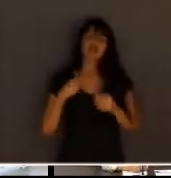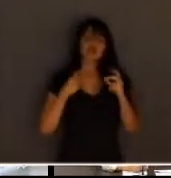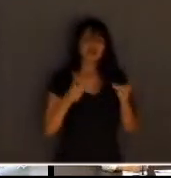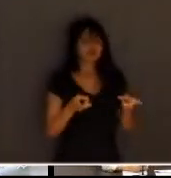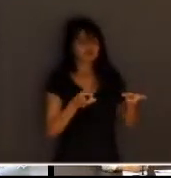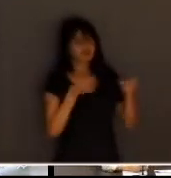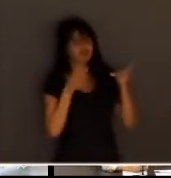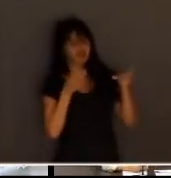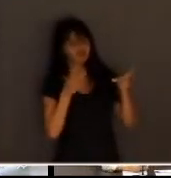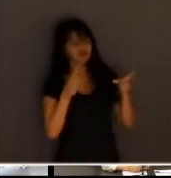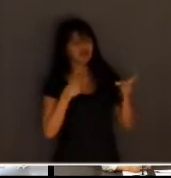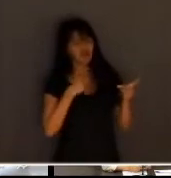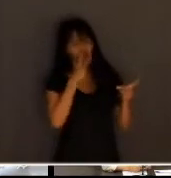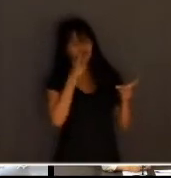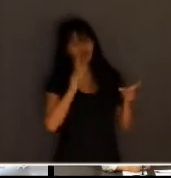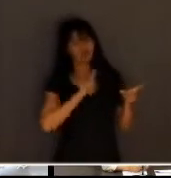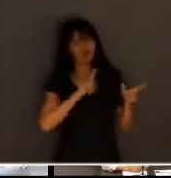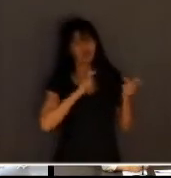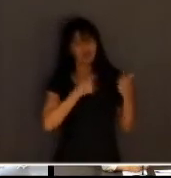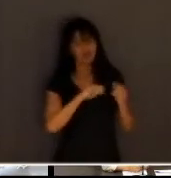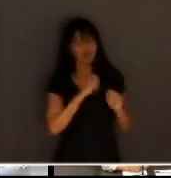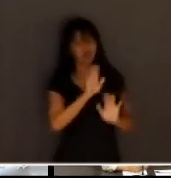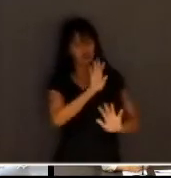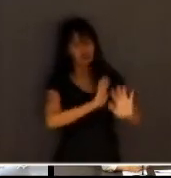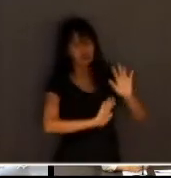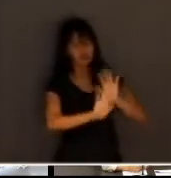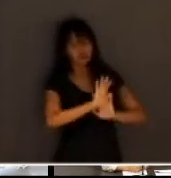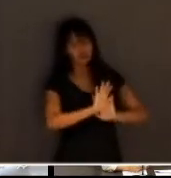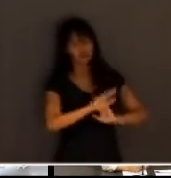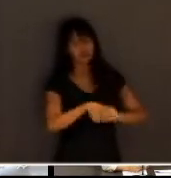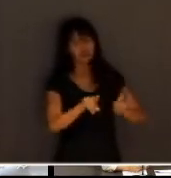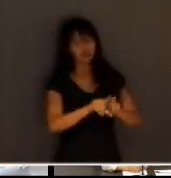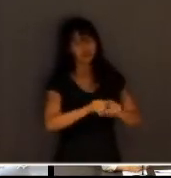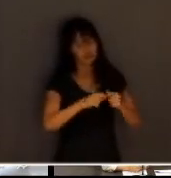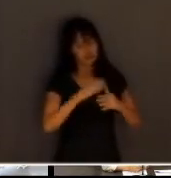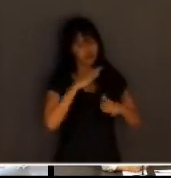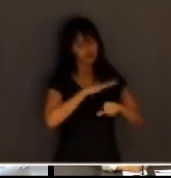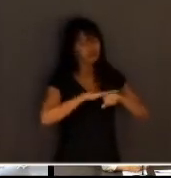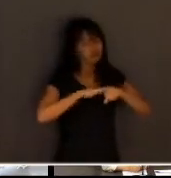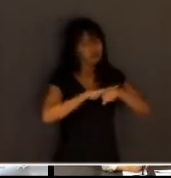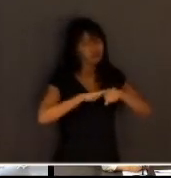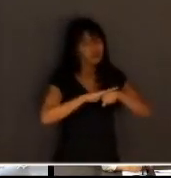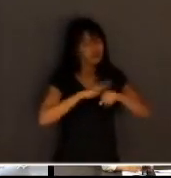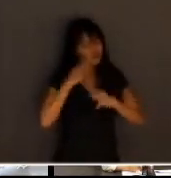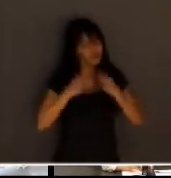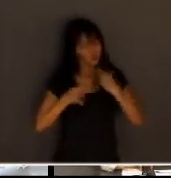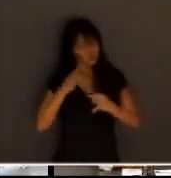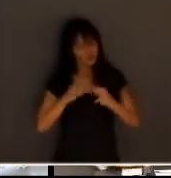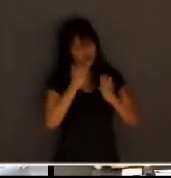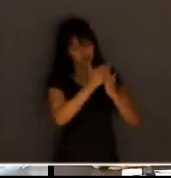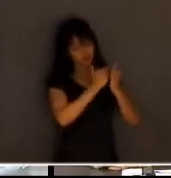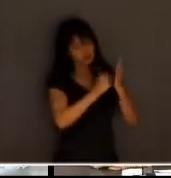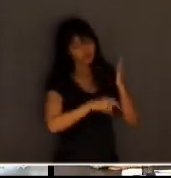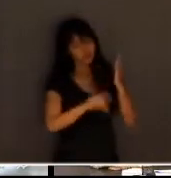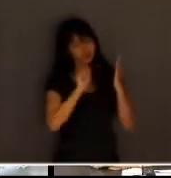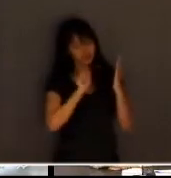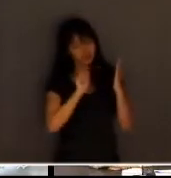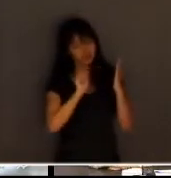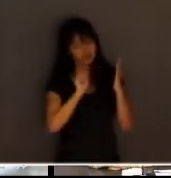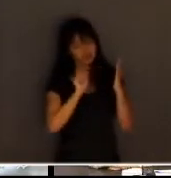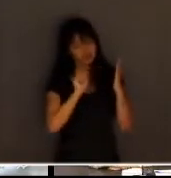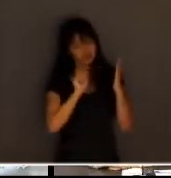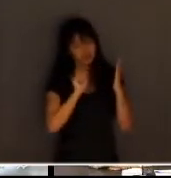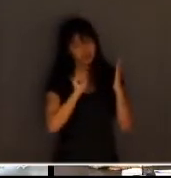e o que eu acho que a gente tem que ter muita cautela e aí também a gente conversar com os juízes acerca da pauta, que é sempre deles, mas que a gente também às vezes